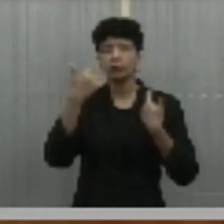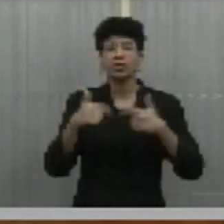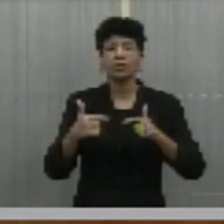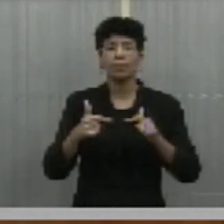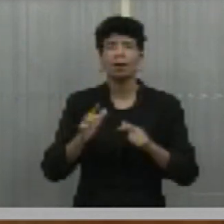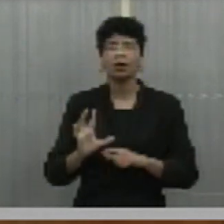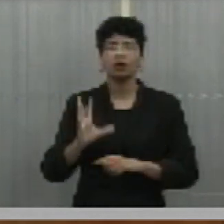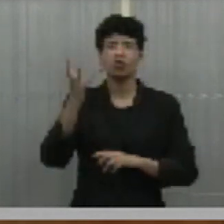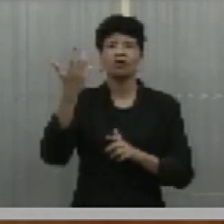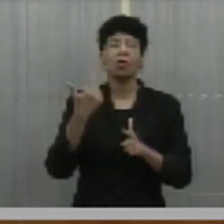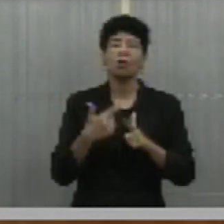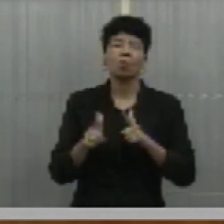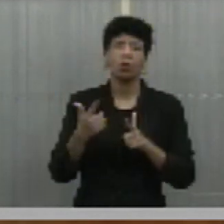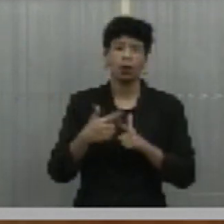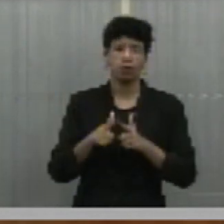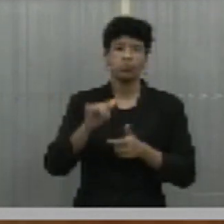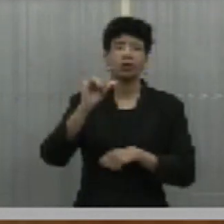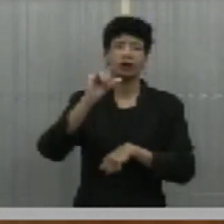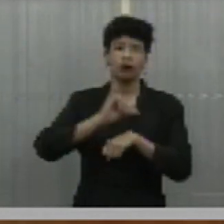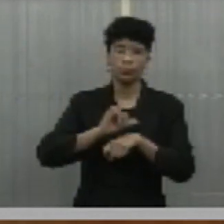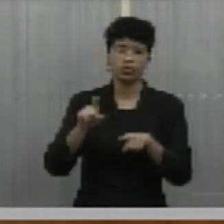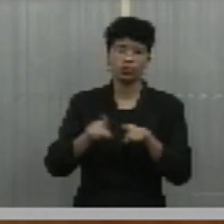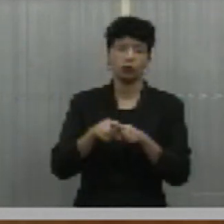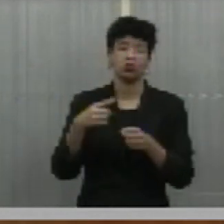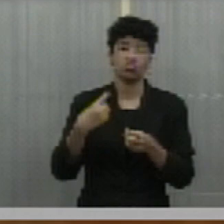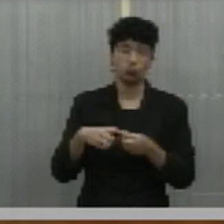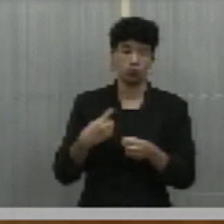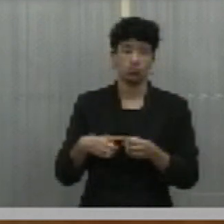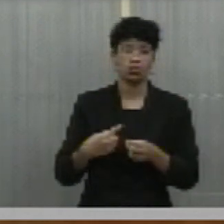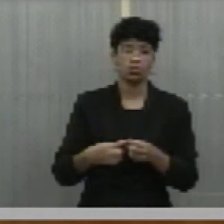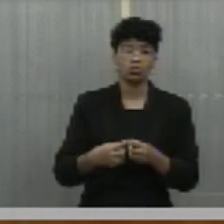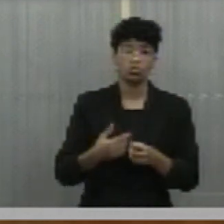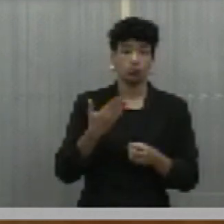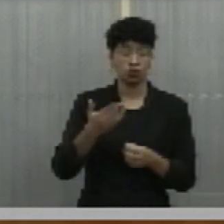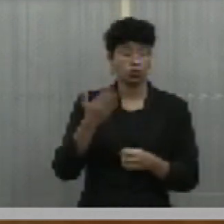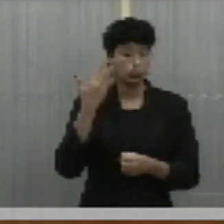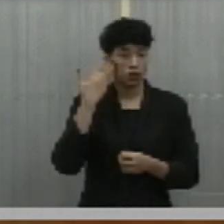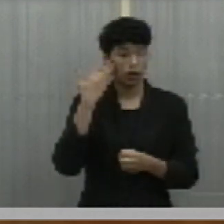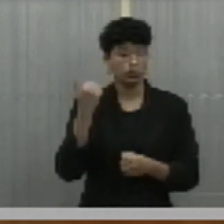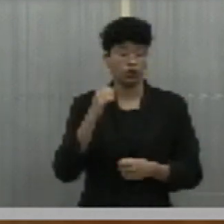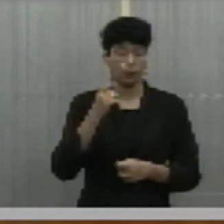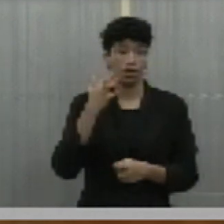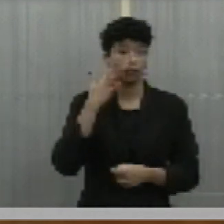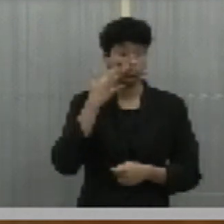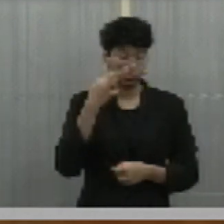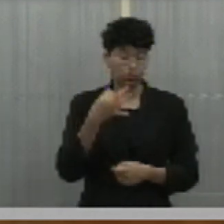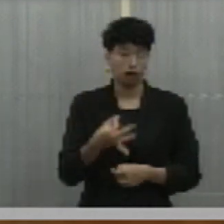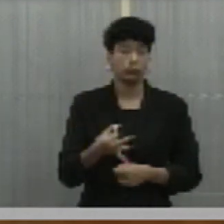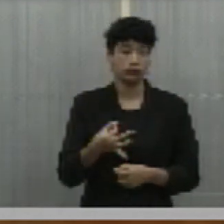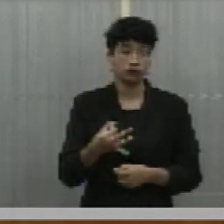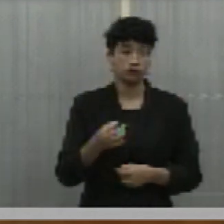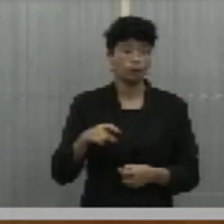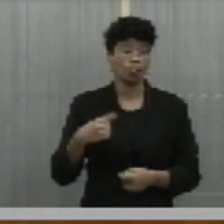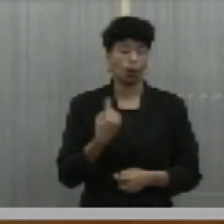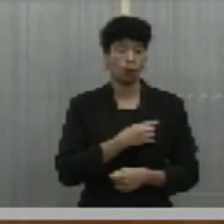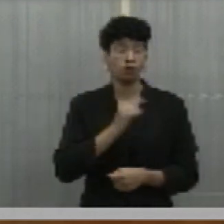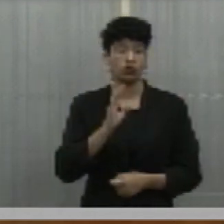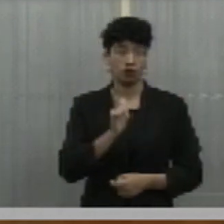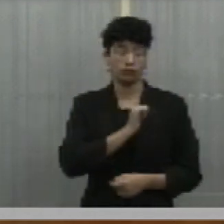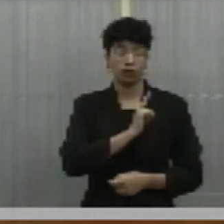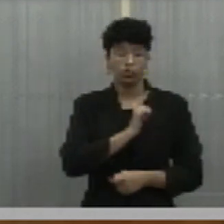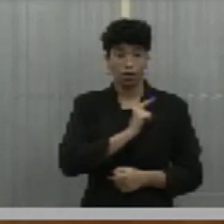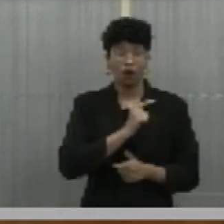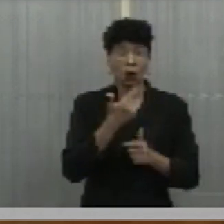problema das gambiarras na capital e no interior do Estado. E, Vossa Excelência, disse uma coisa muito interessante, a gente só tem a